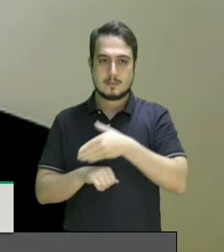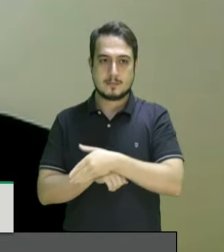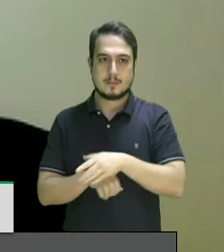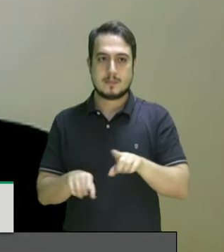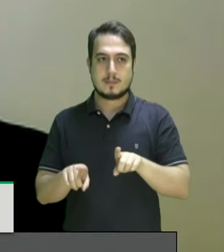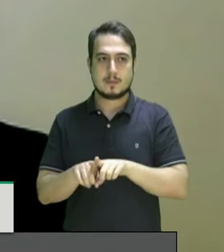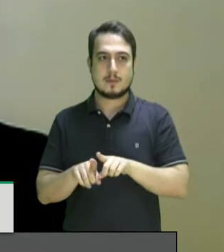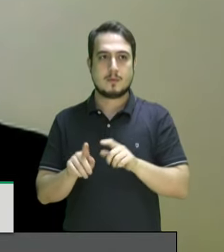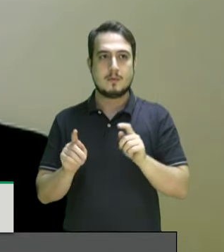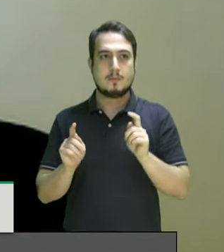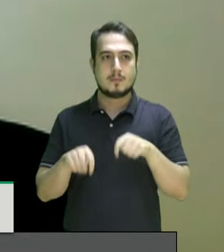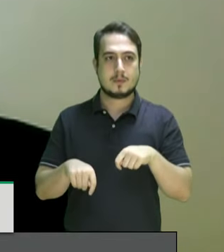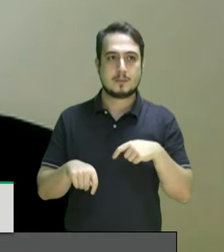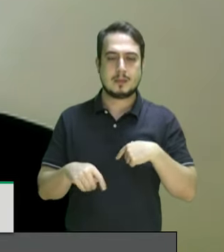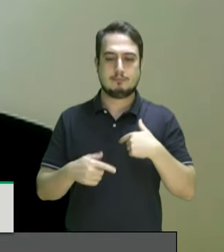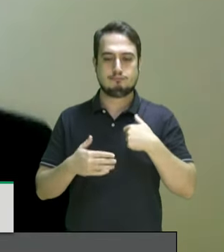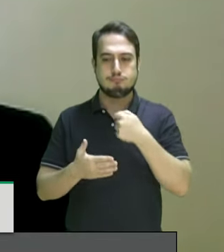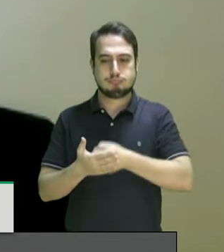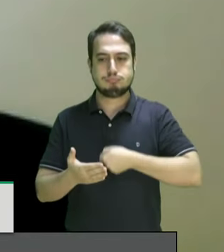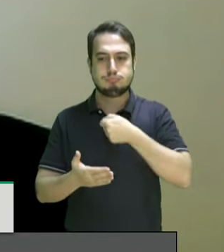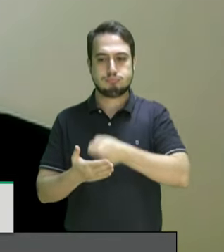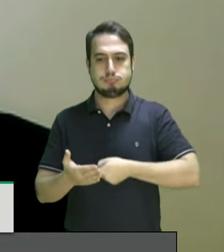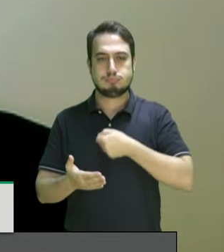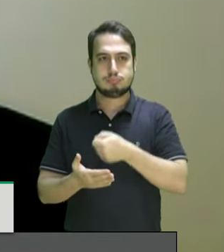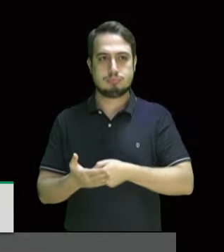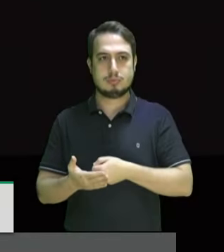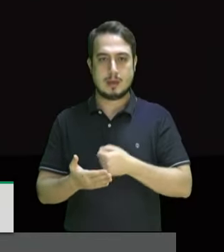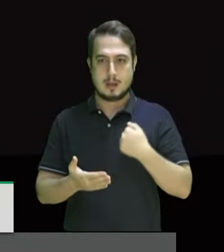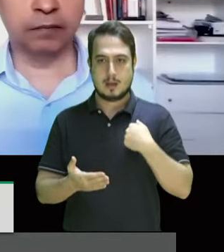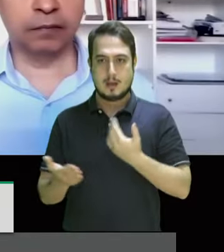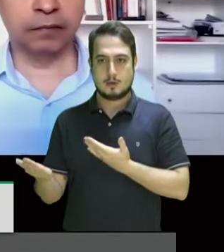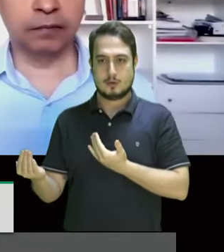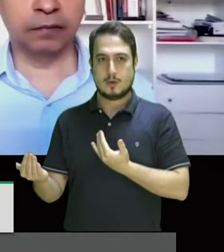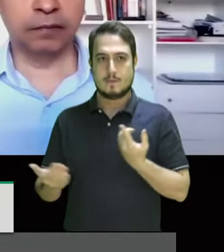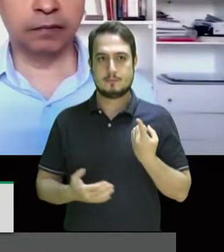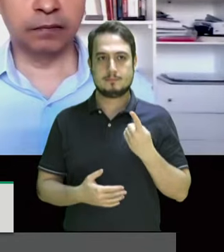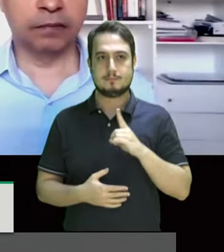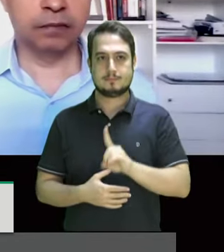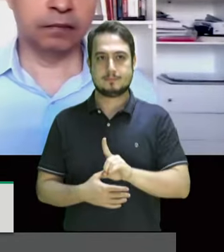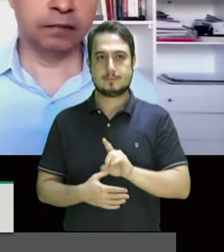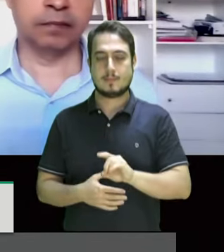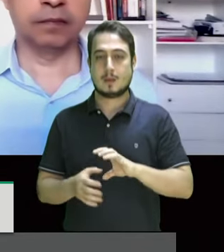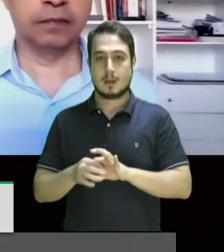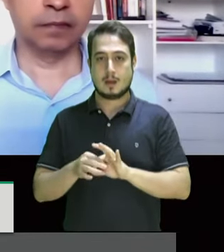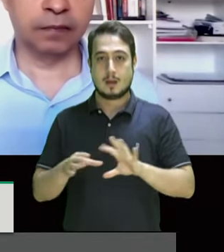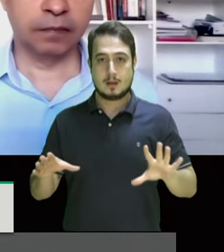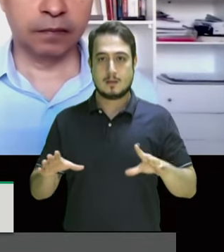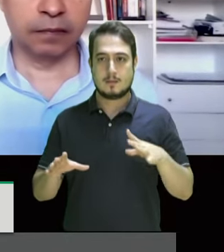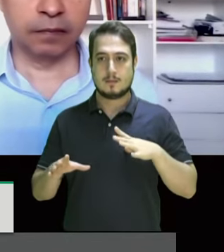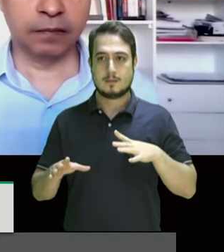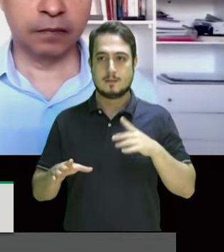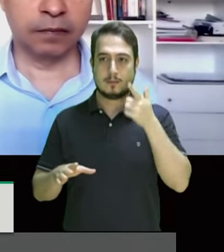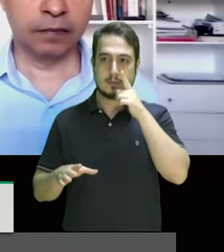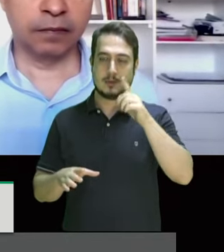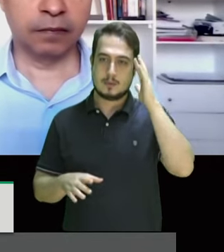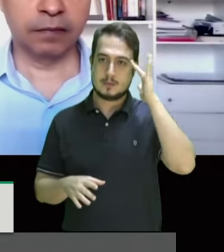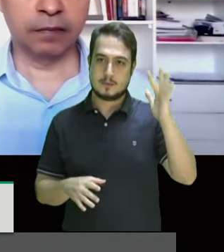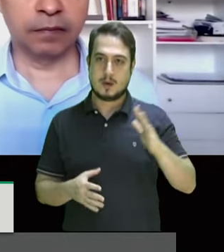possibilitaram com a sua luta que jogos como eu pudessem estar aqui vivos e mais do que isso sonhando